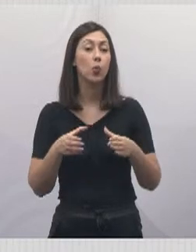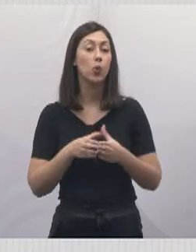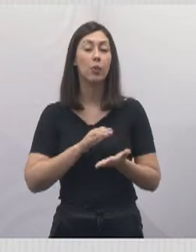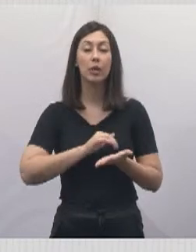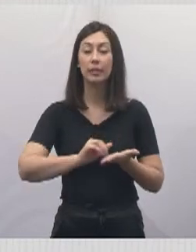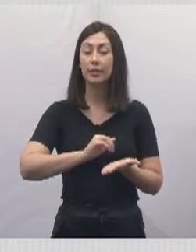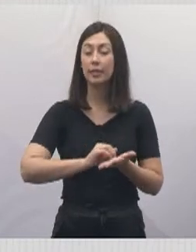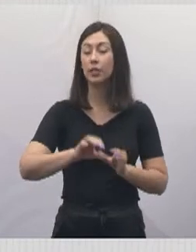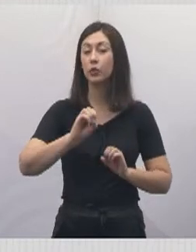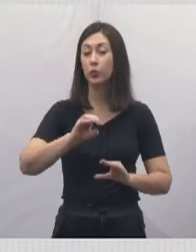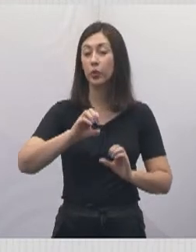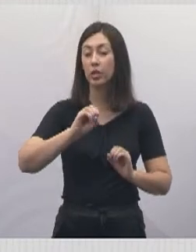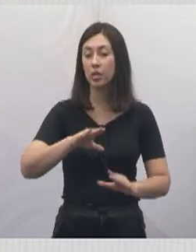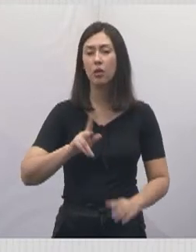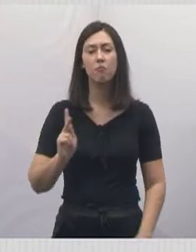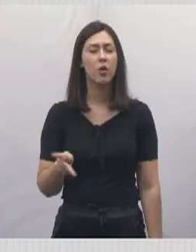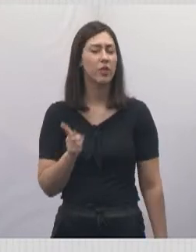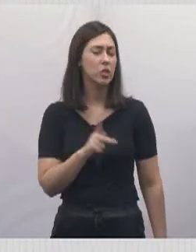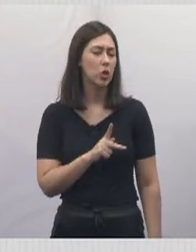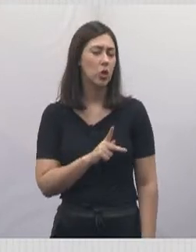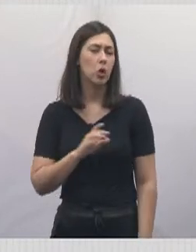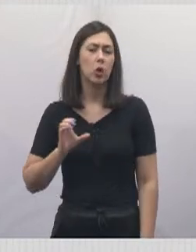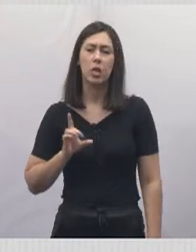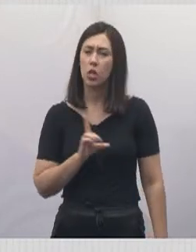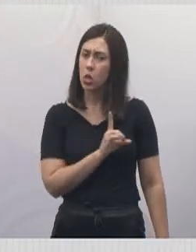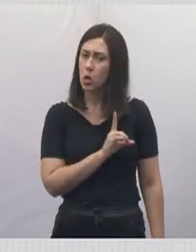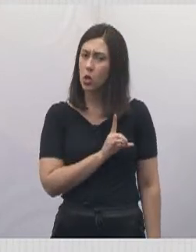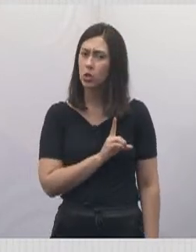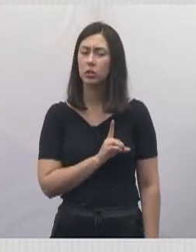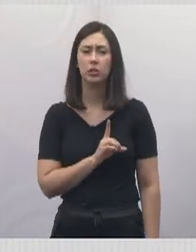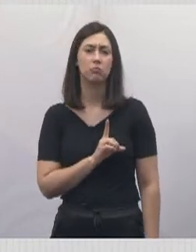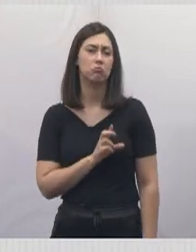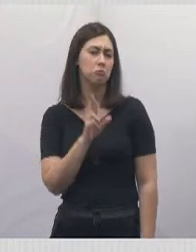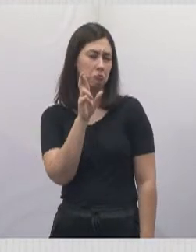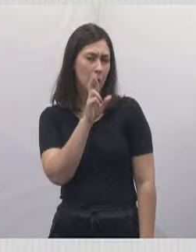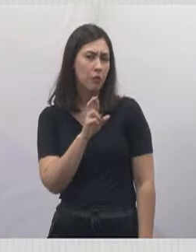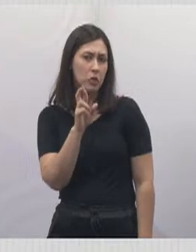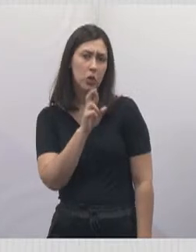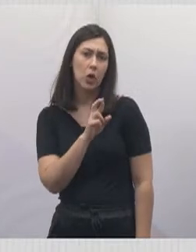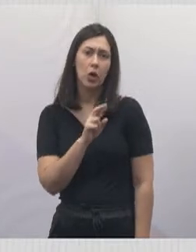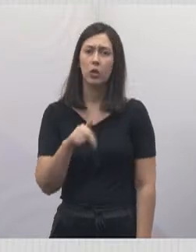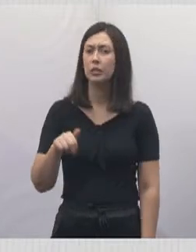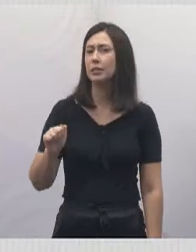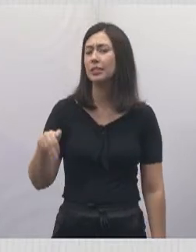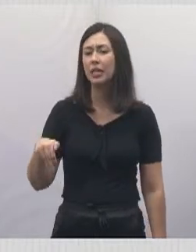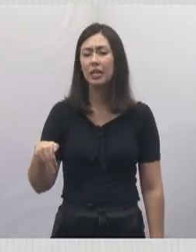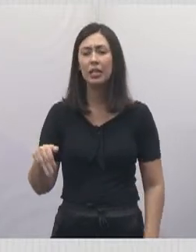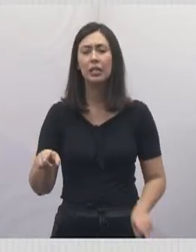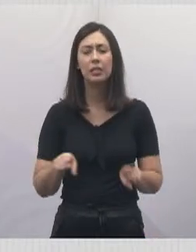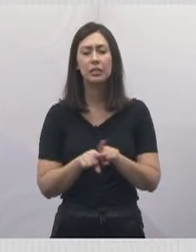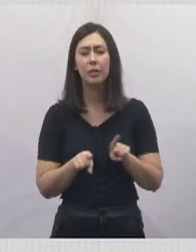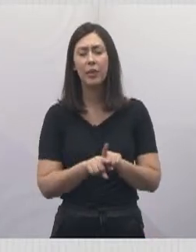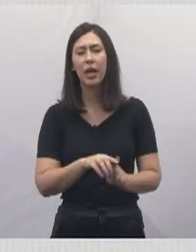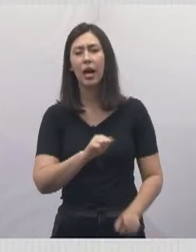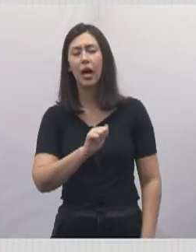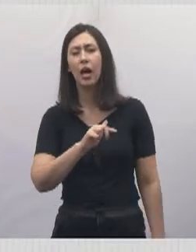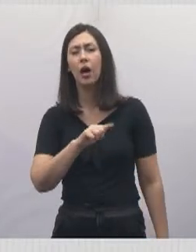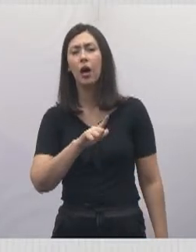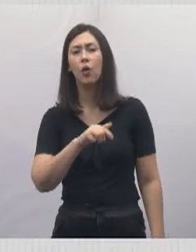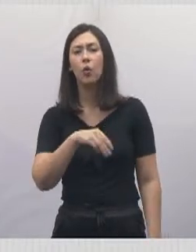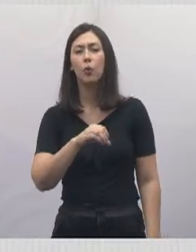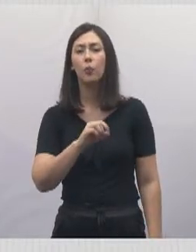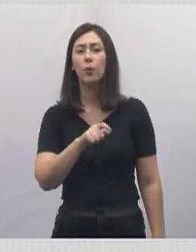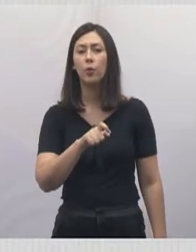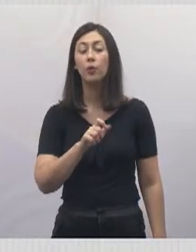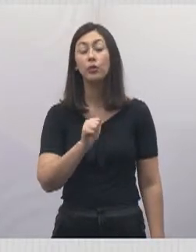Secretaria de Educação. Professores, coordenadores, supervisores, o pessoal do NAM, o pessoal da Moxarifado, o pessoal da